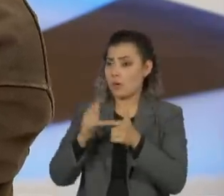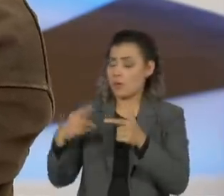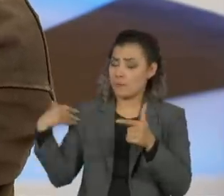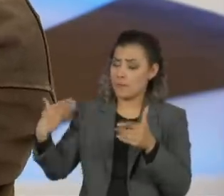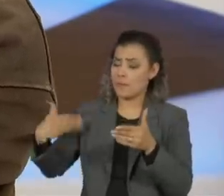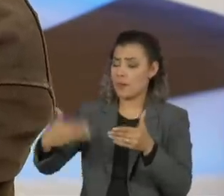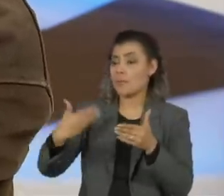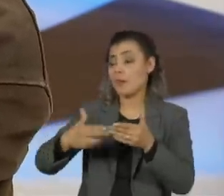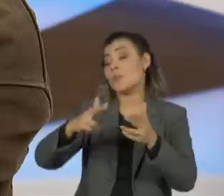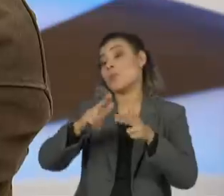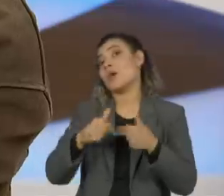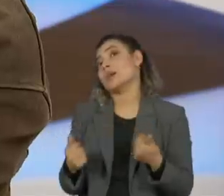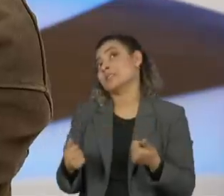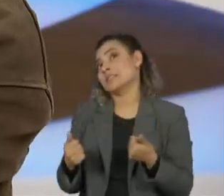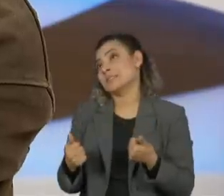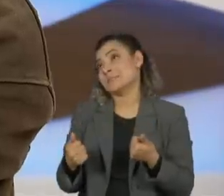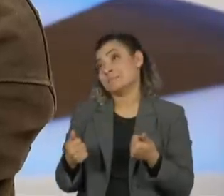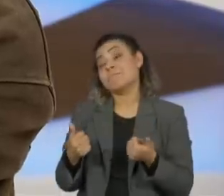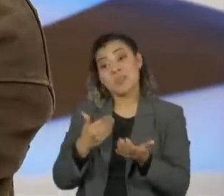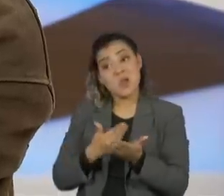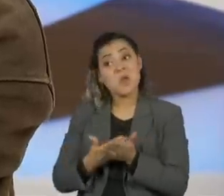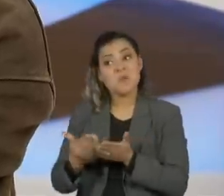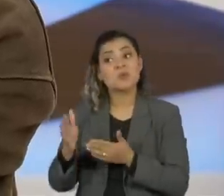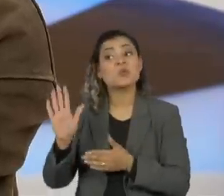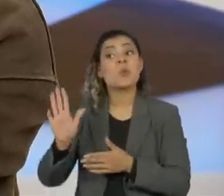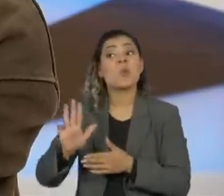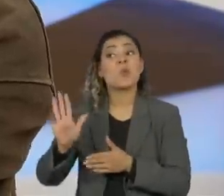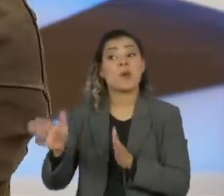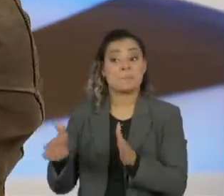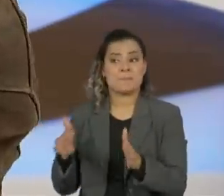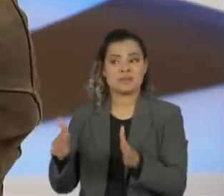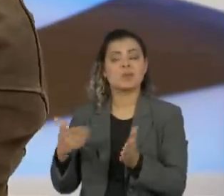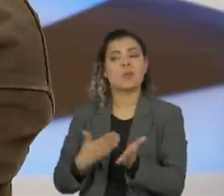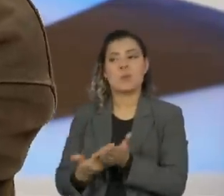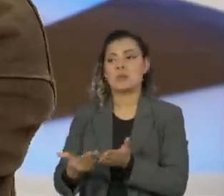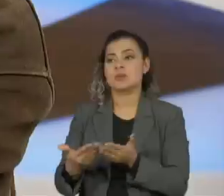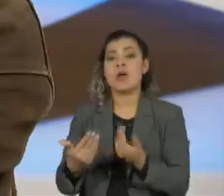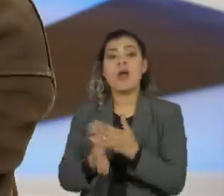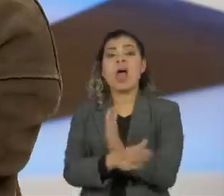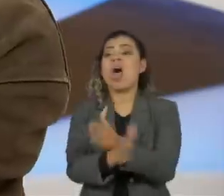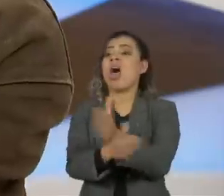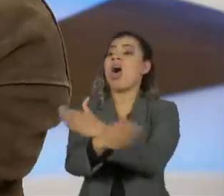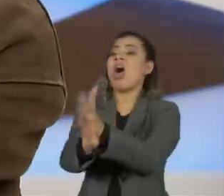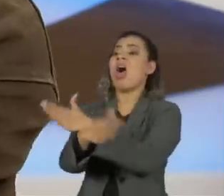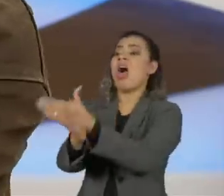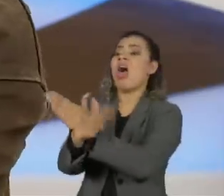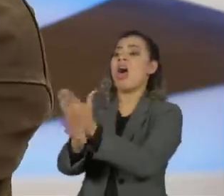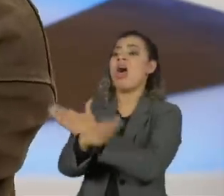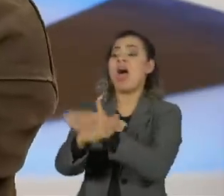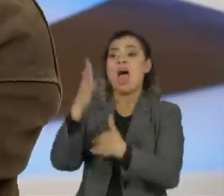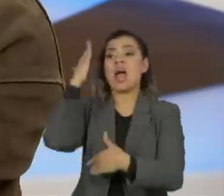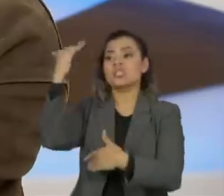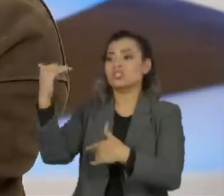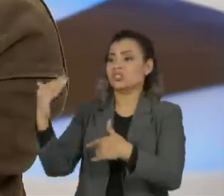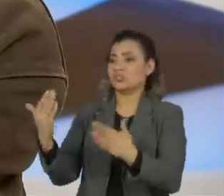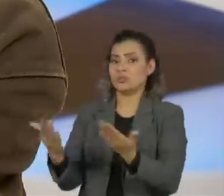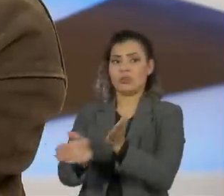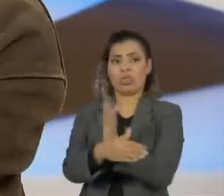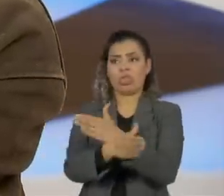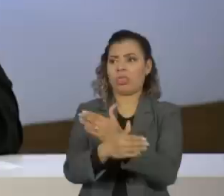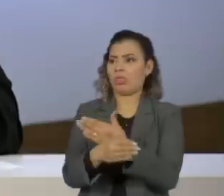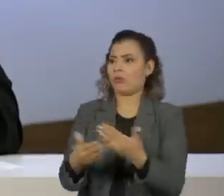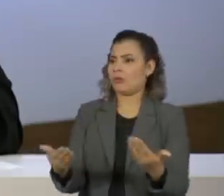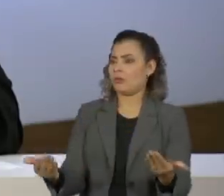regime do Lula que começou a abrir a porteira para grandes artistas consagrados, isso nunca aconteceu antes.